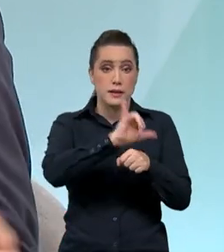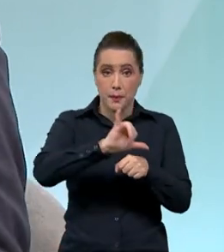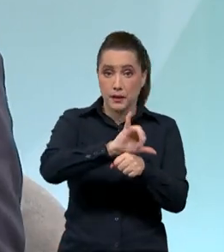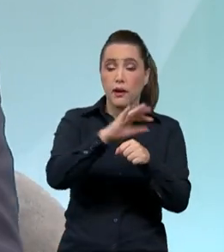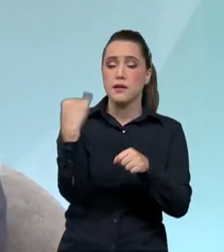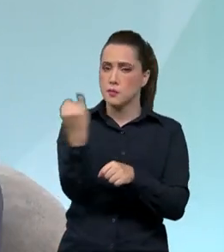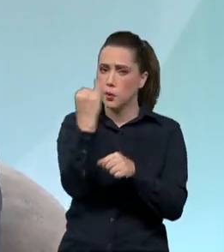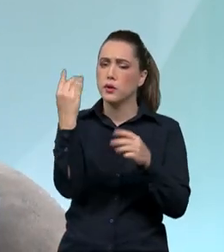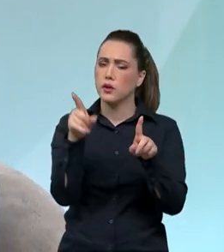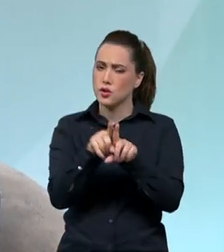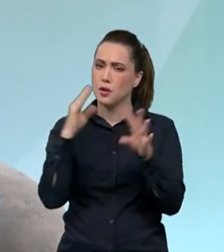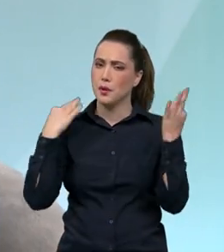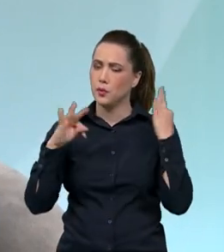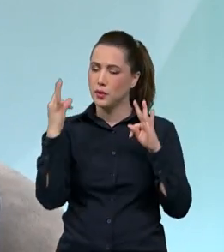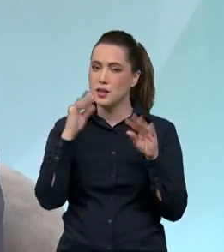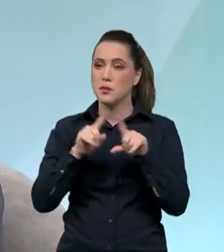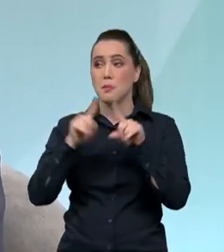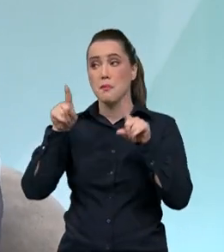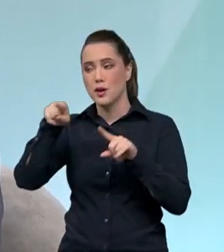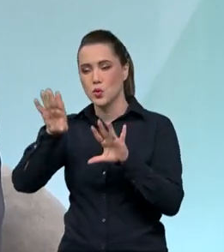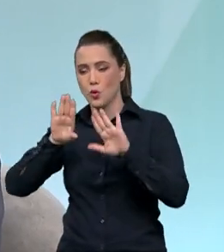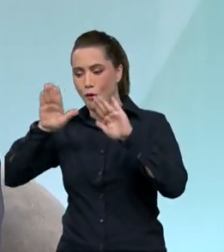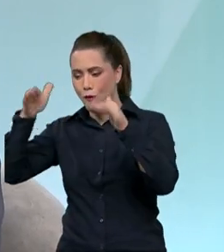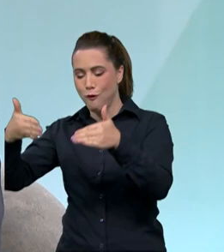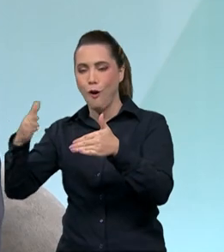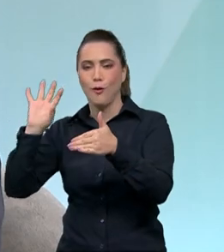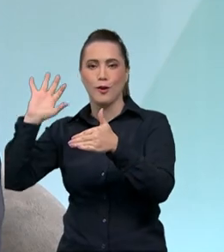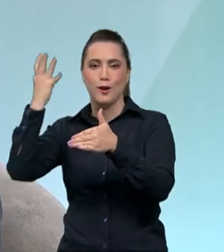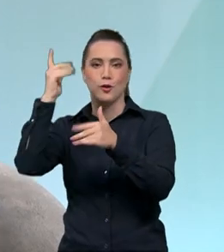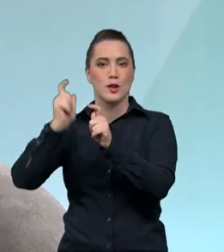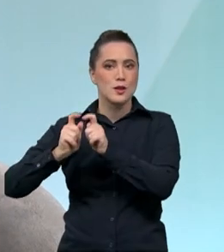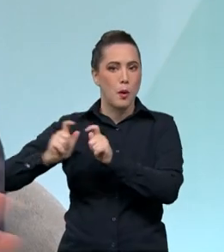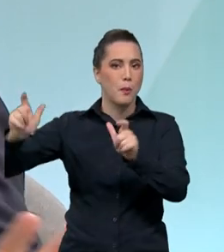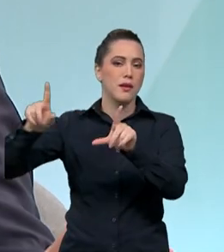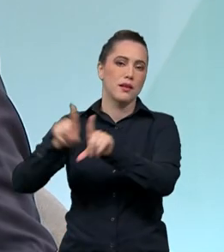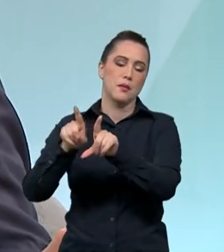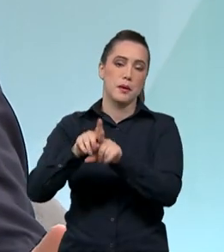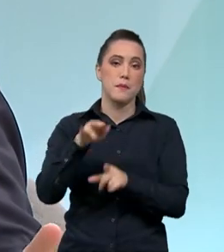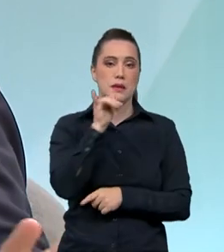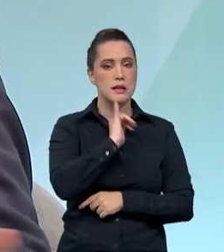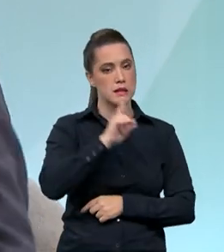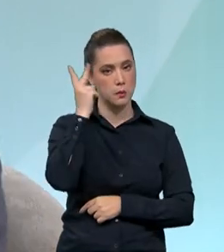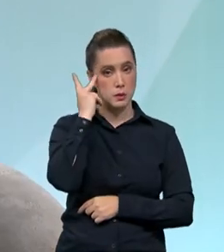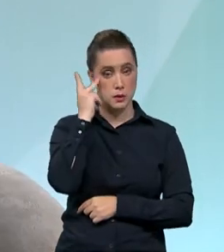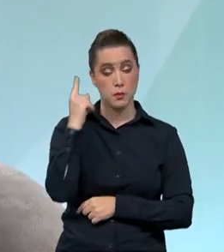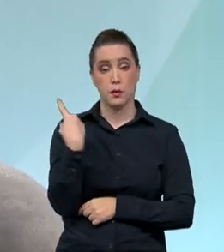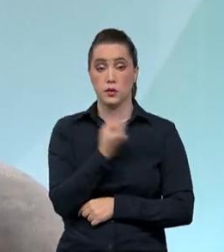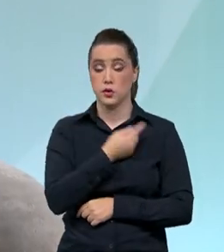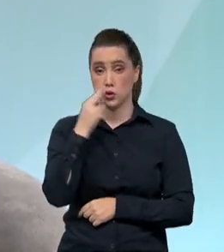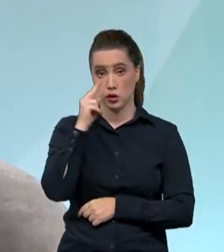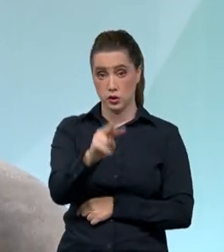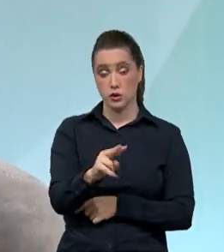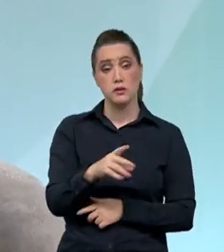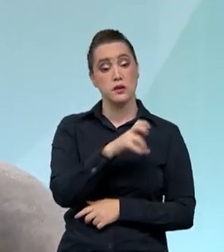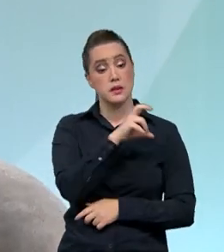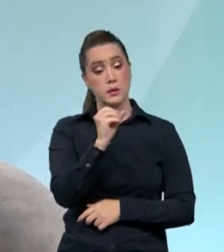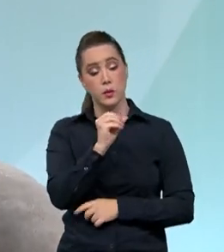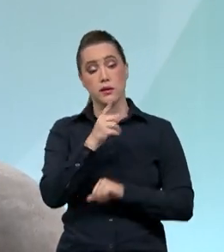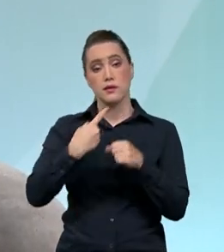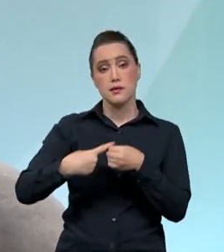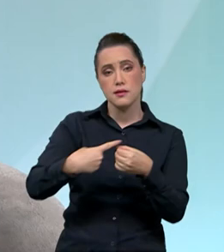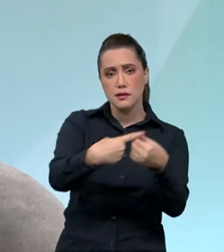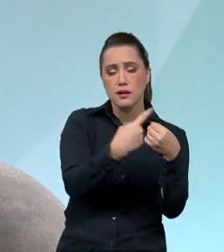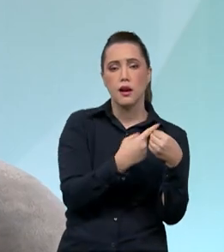destinos de natureza passam a ganhar mais com o turismo. São Paulo, por exemplo, a gente viu aí que está entre as 50 cidades